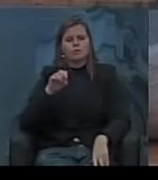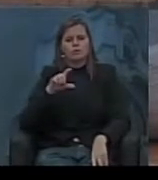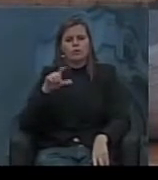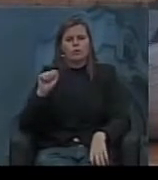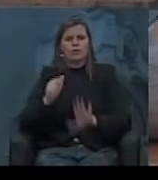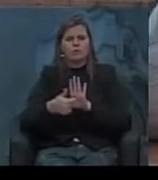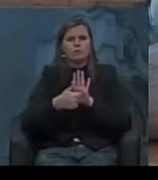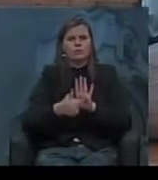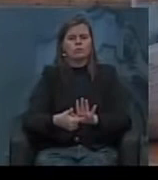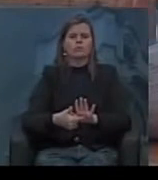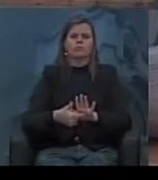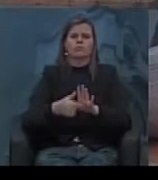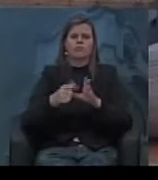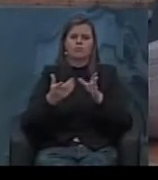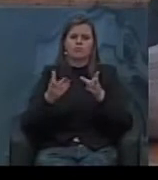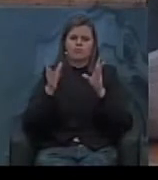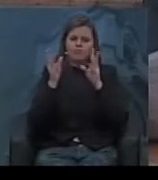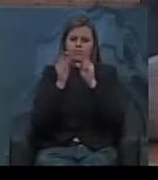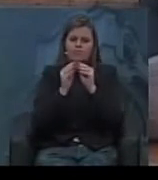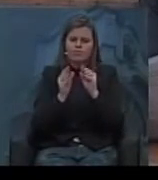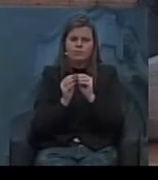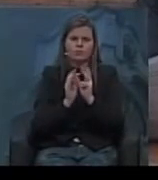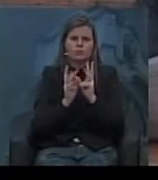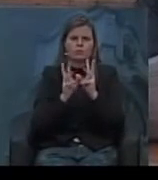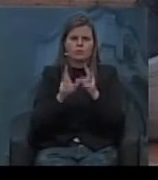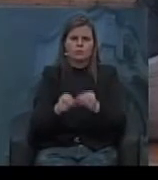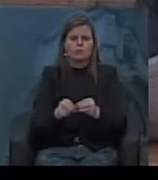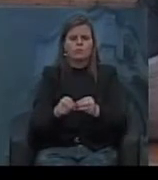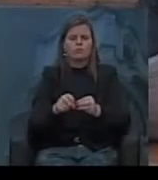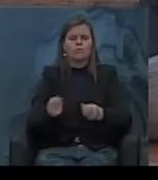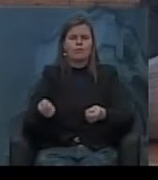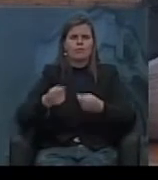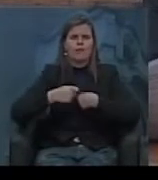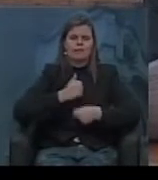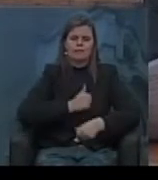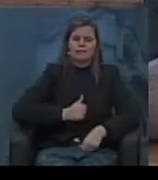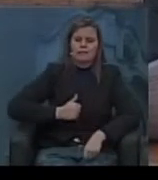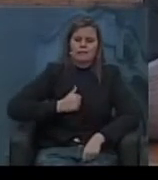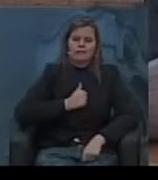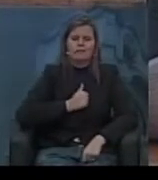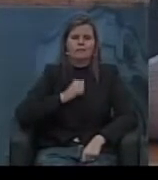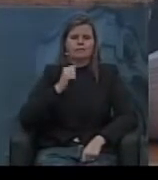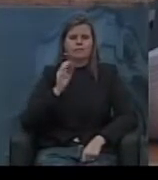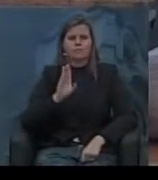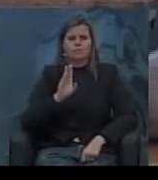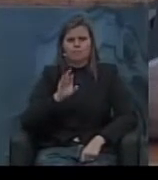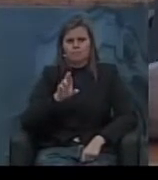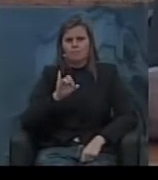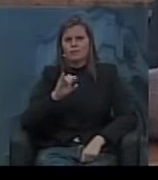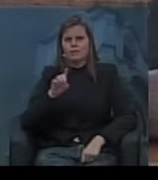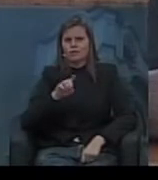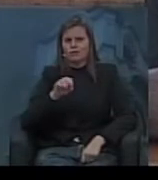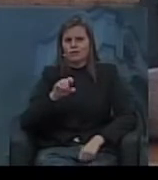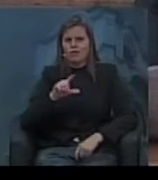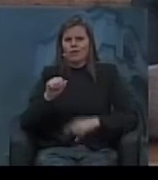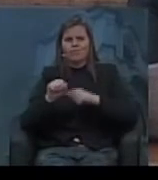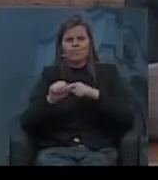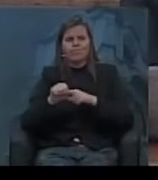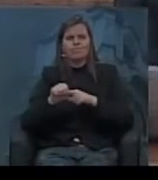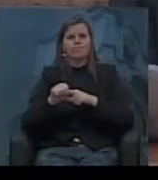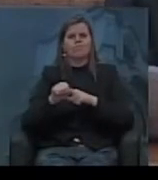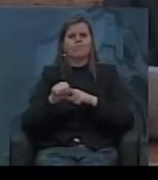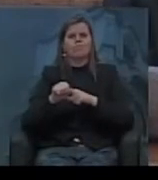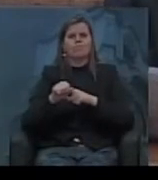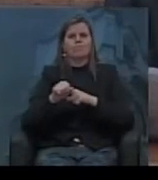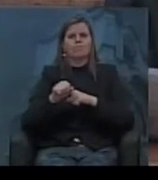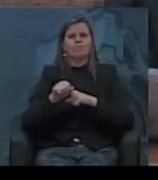de síntese de tudo isso Brizola que nos deixa saudade que foi assim para fazendo o